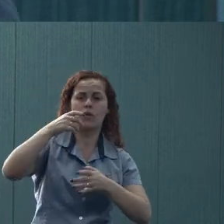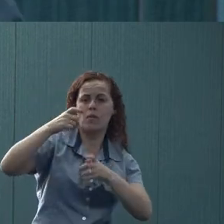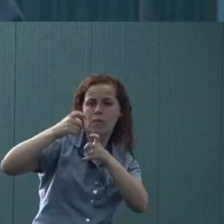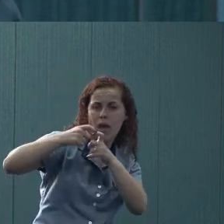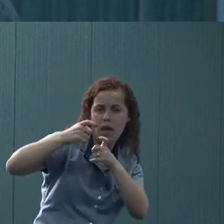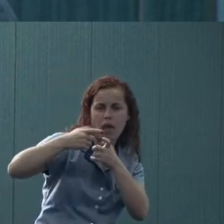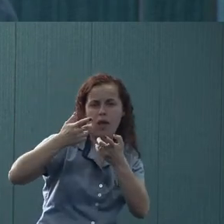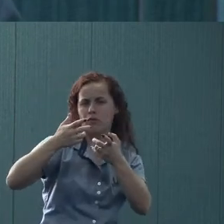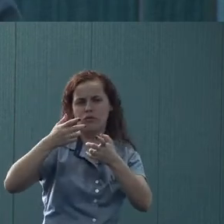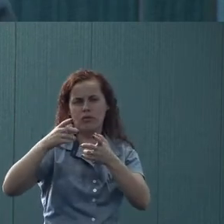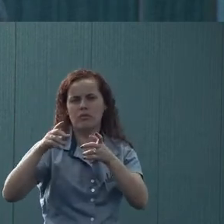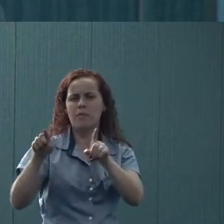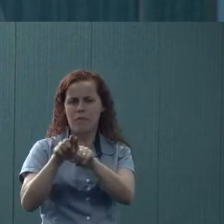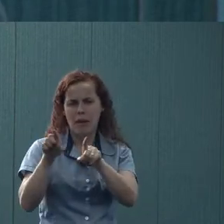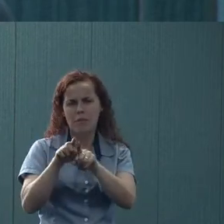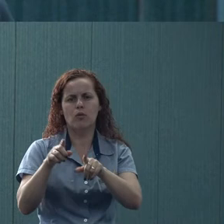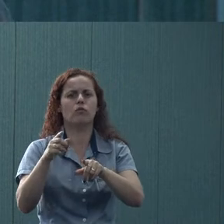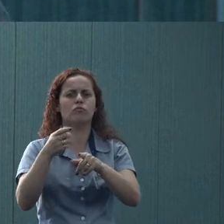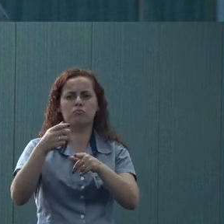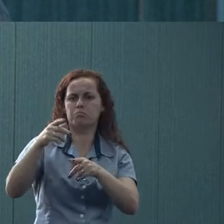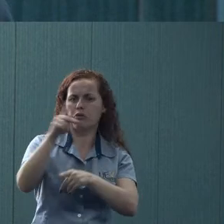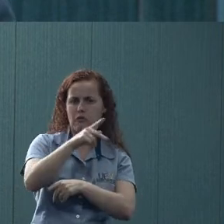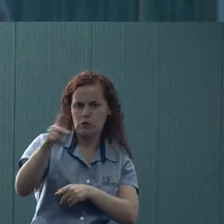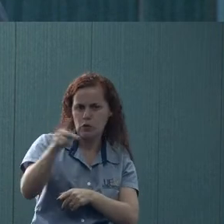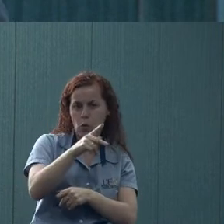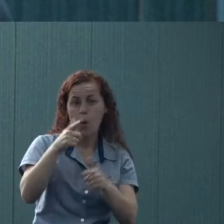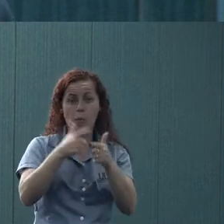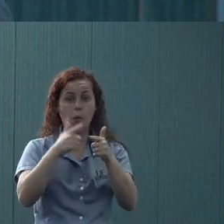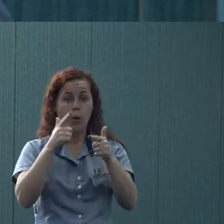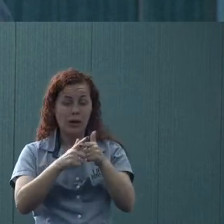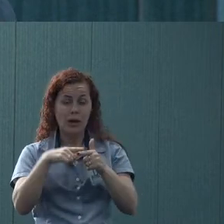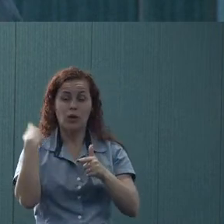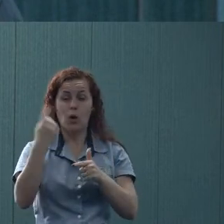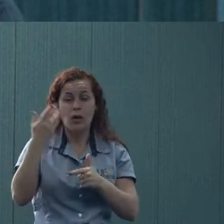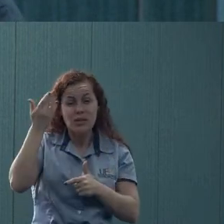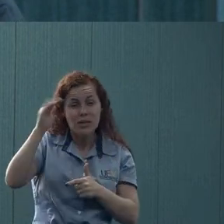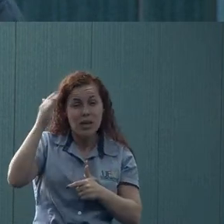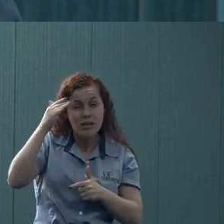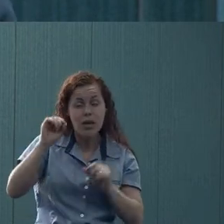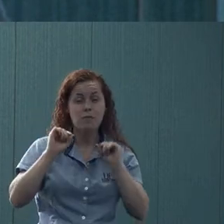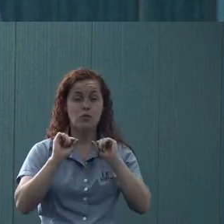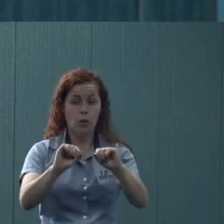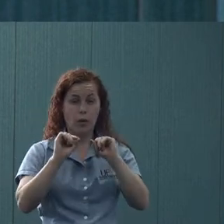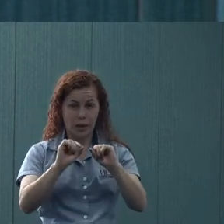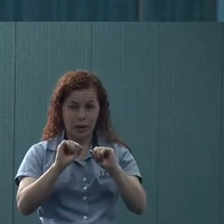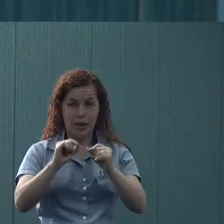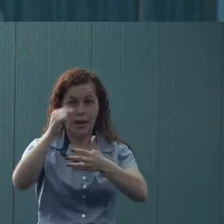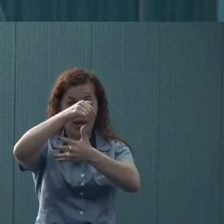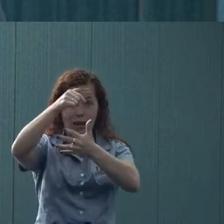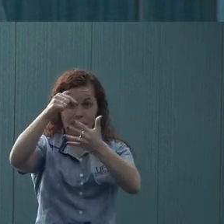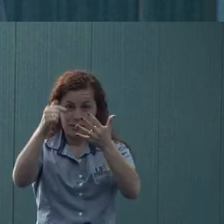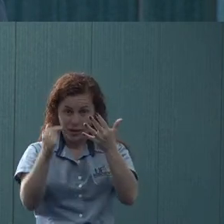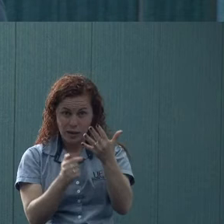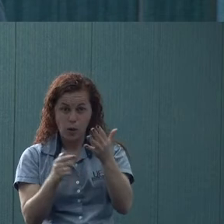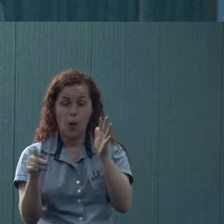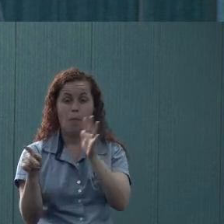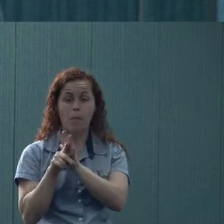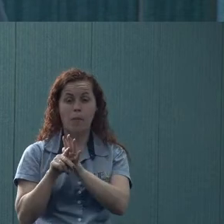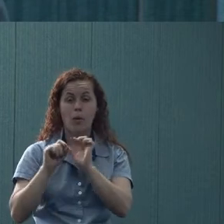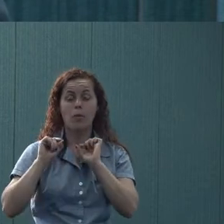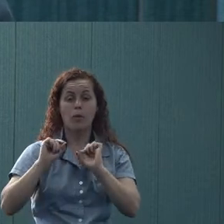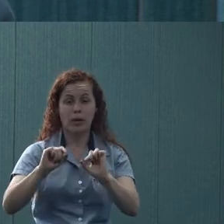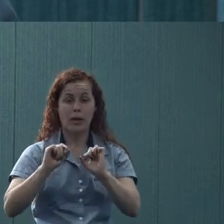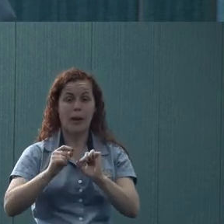mas significa que não são o nosso público prioritário, porque a gente entende que, de alguma forma, essas categorias estão